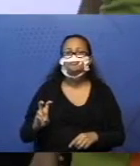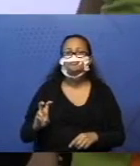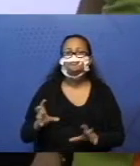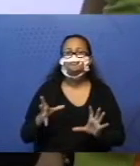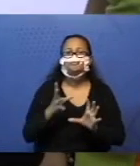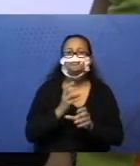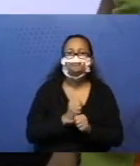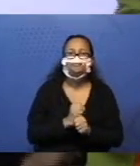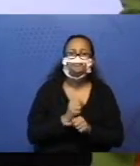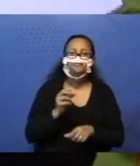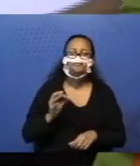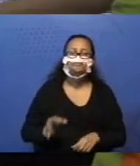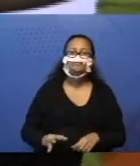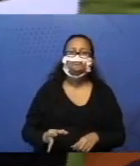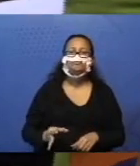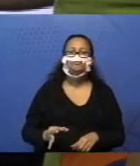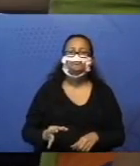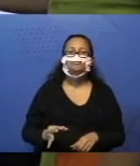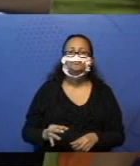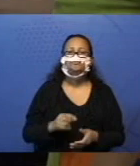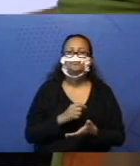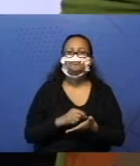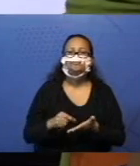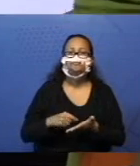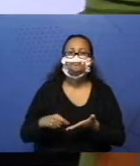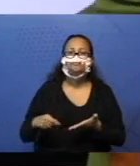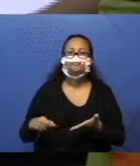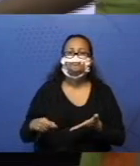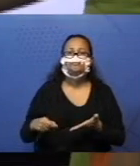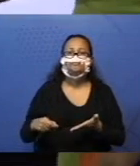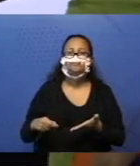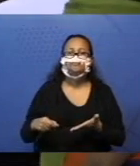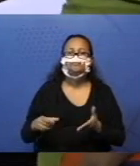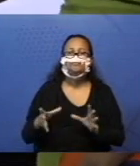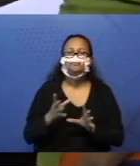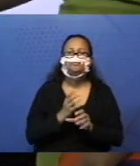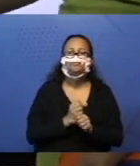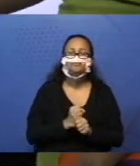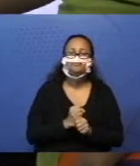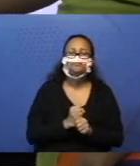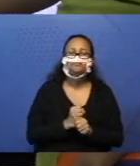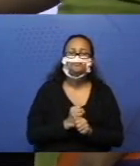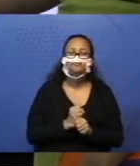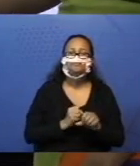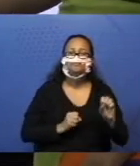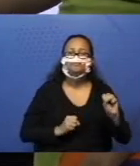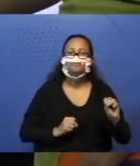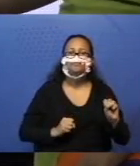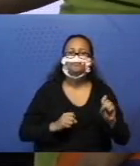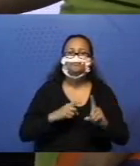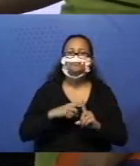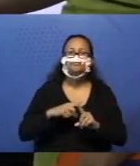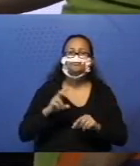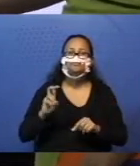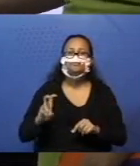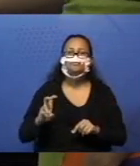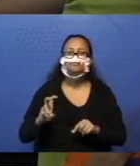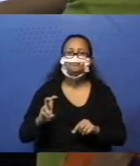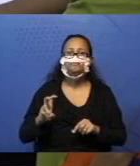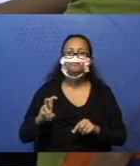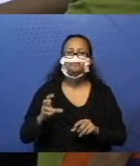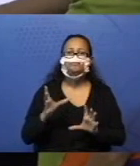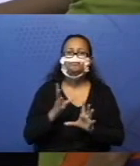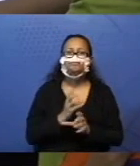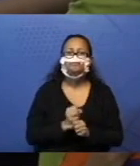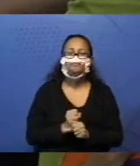minha adição fica certinha. Escrevendo aqui adição, 8 mais 5 é igual